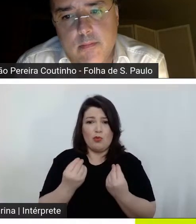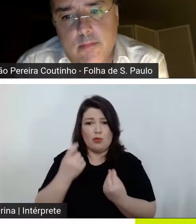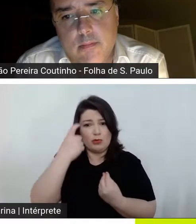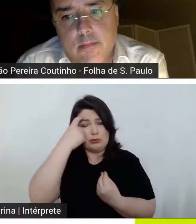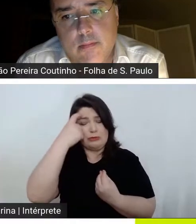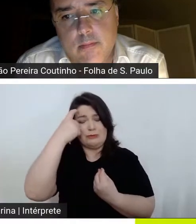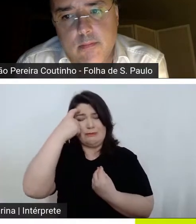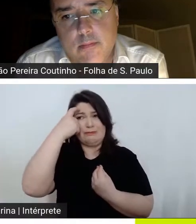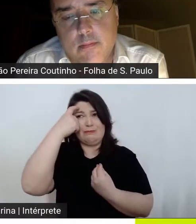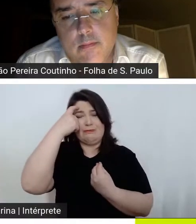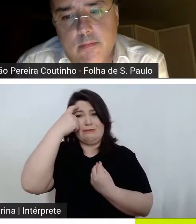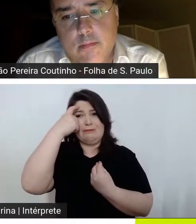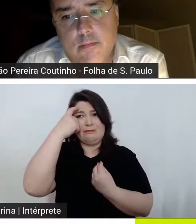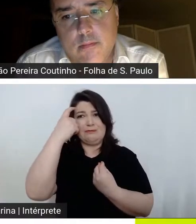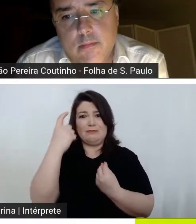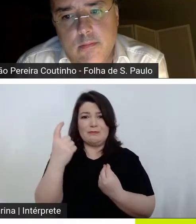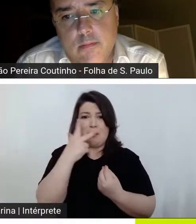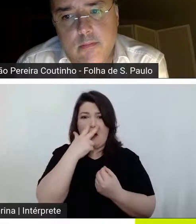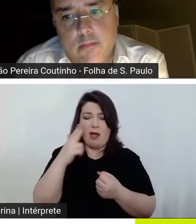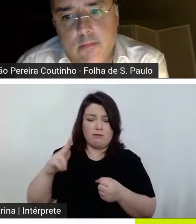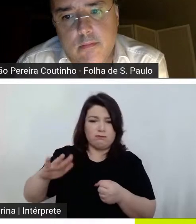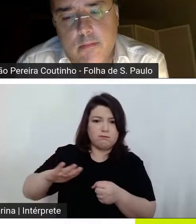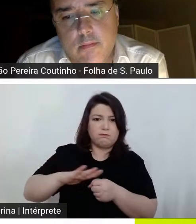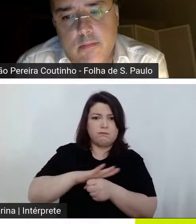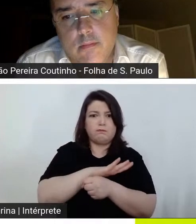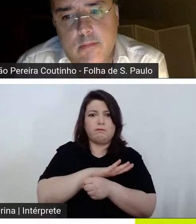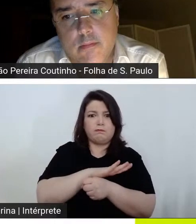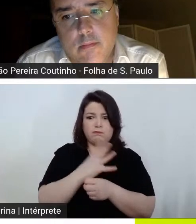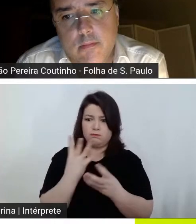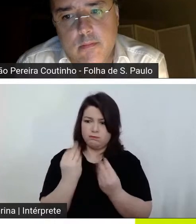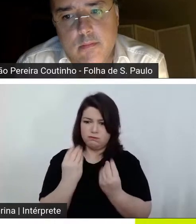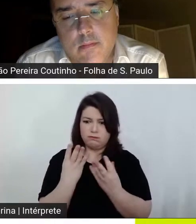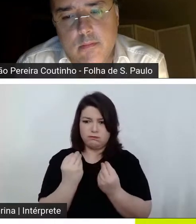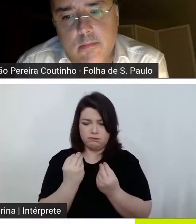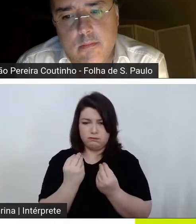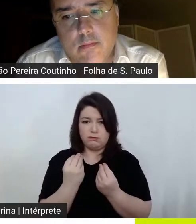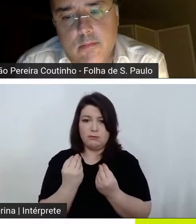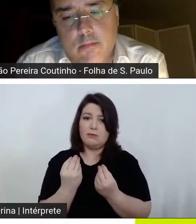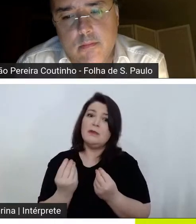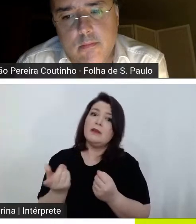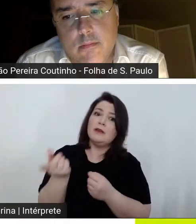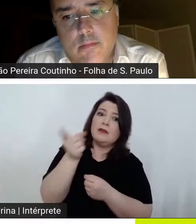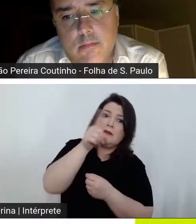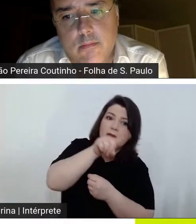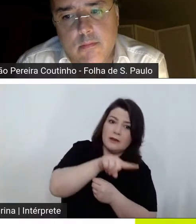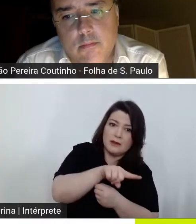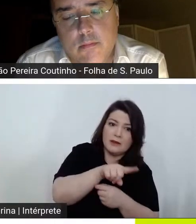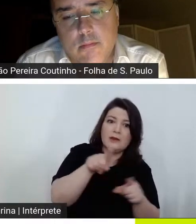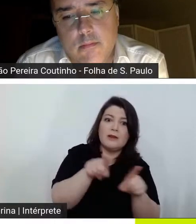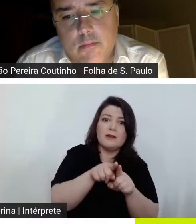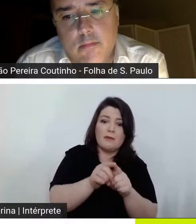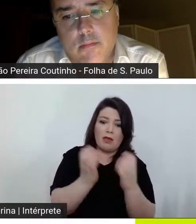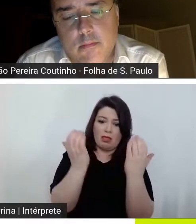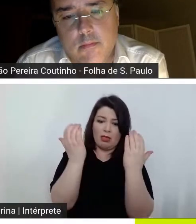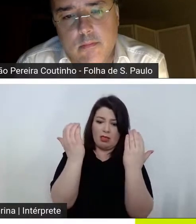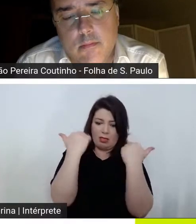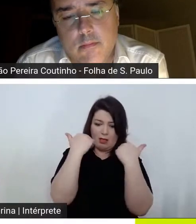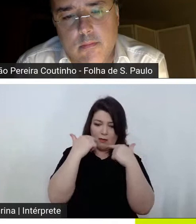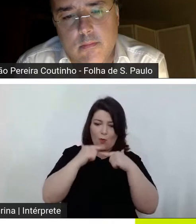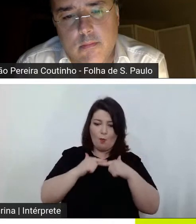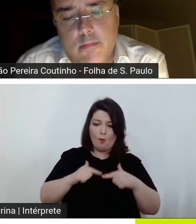senso de entupimento e excesso por um lado e um senso de vazio e de